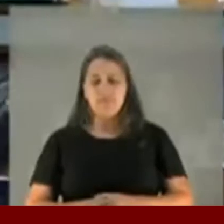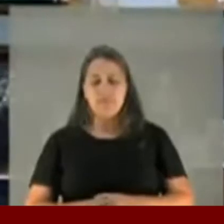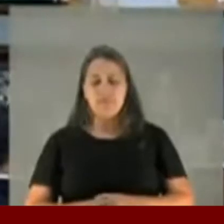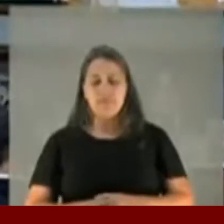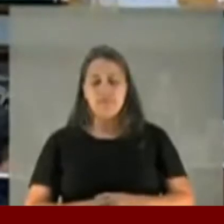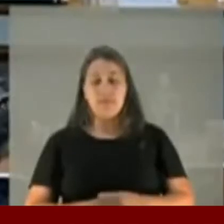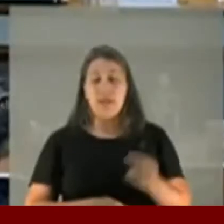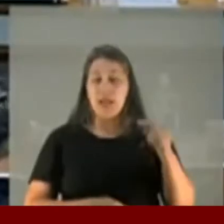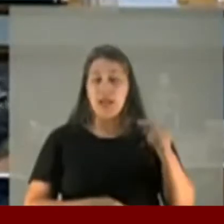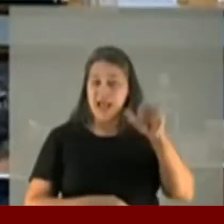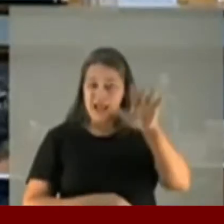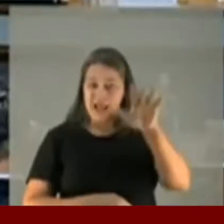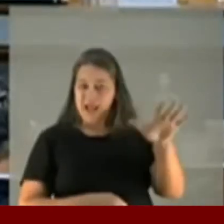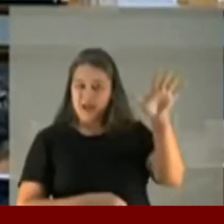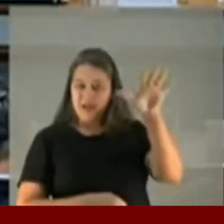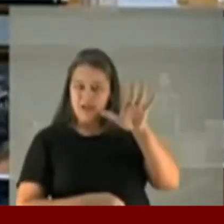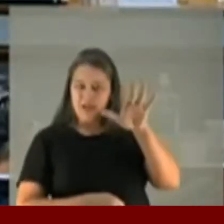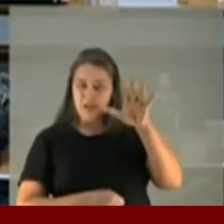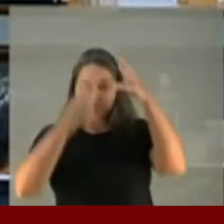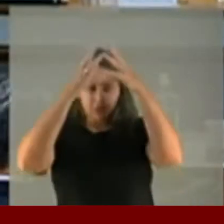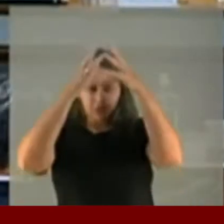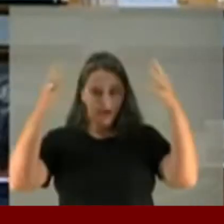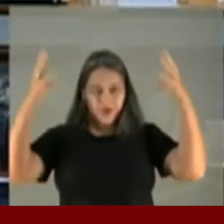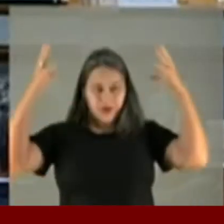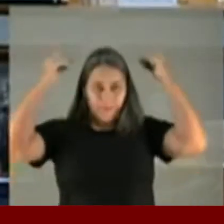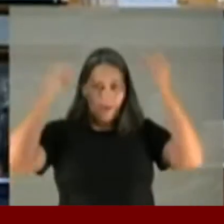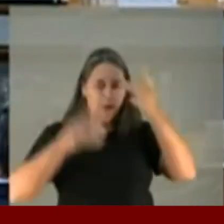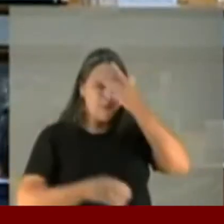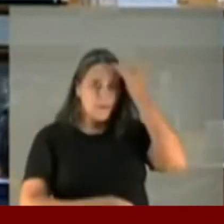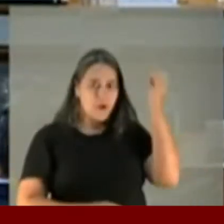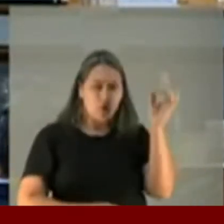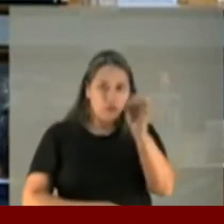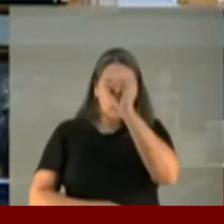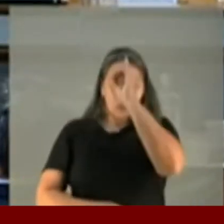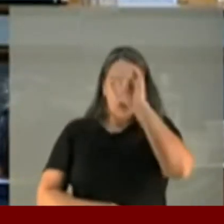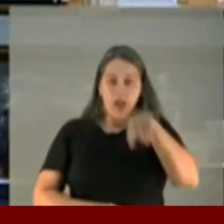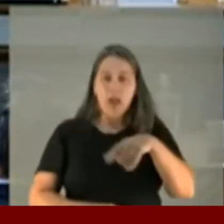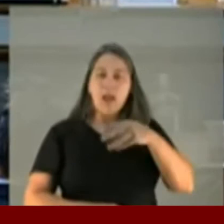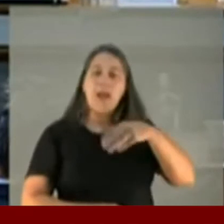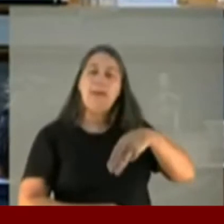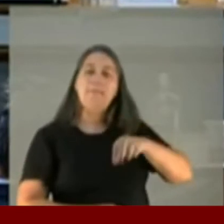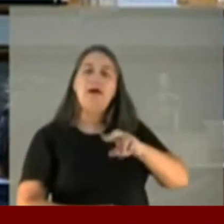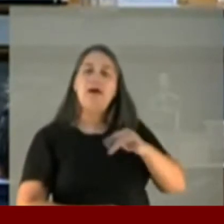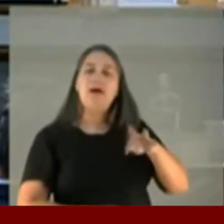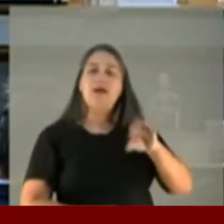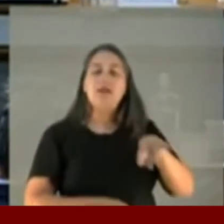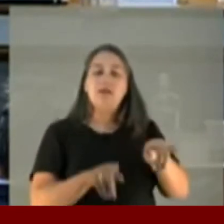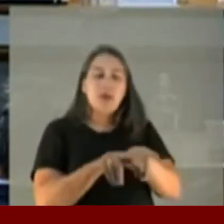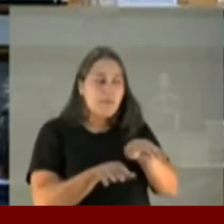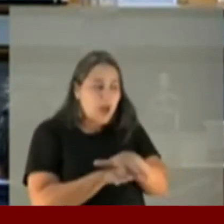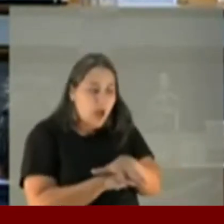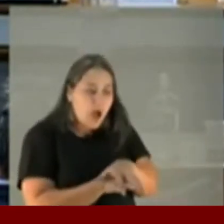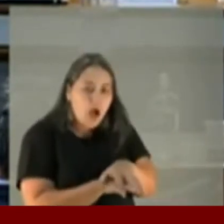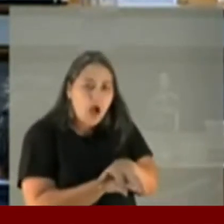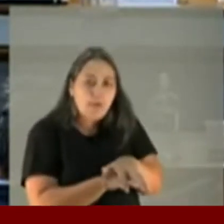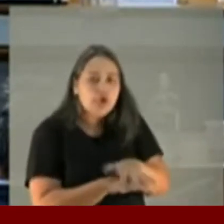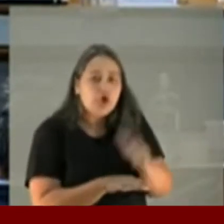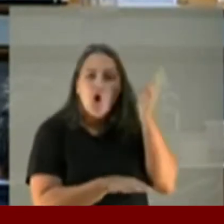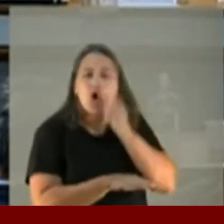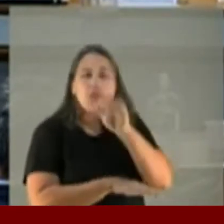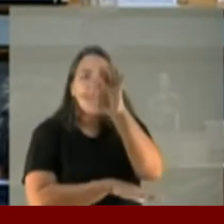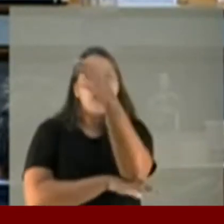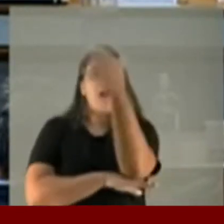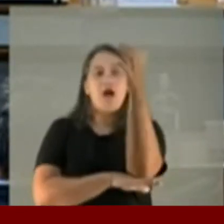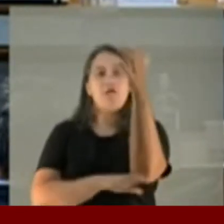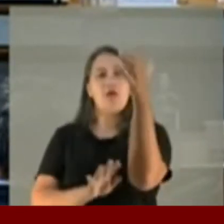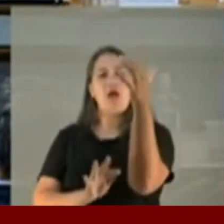na nossa região, chapéu de otário é marreta e jabuti não sobe em árvore. Perfeito. O senhor está